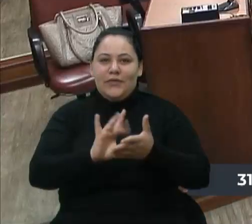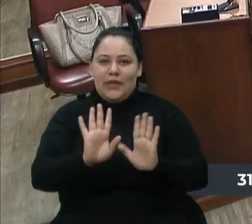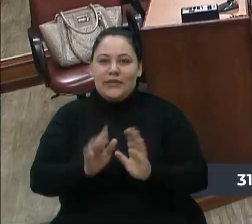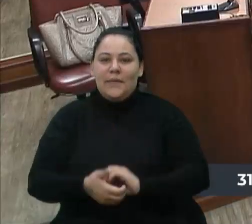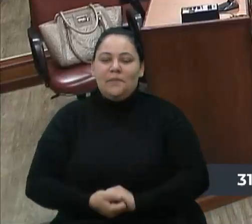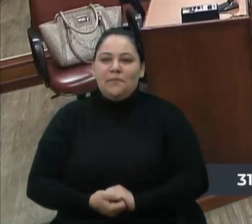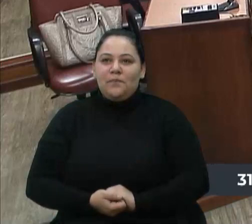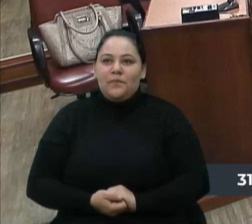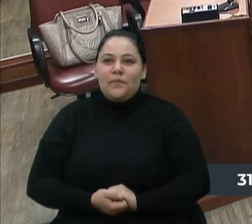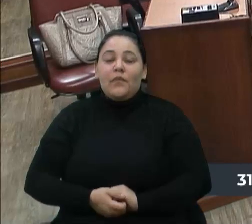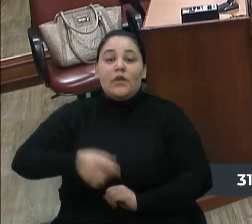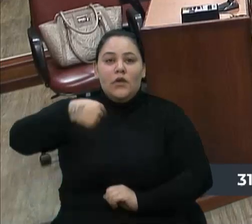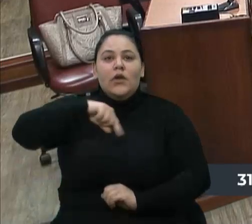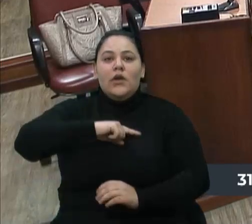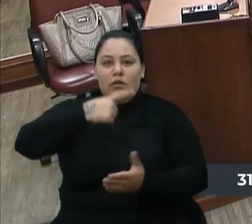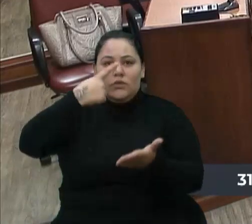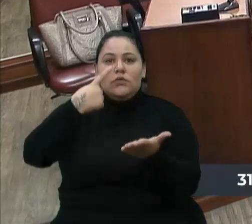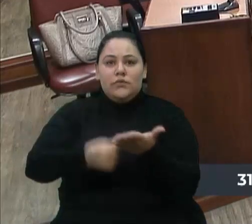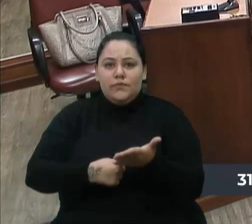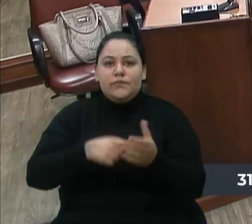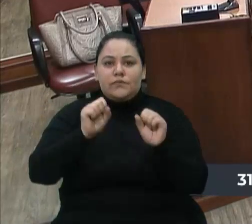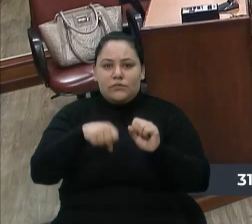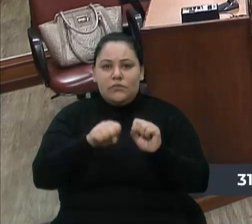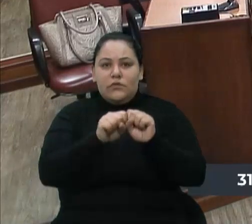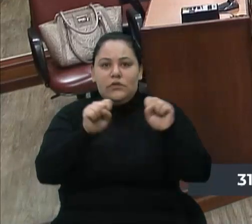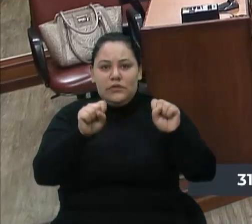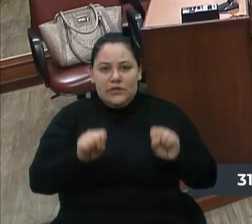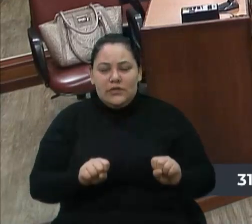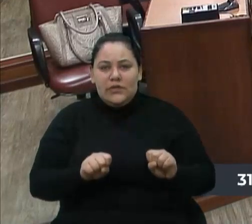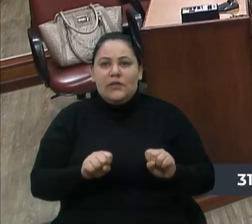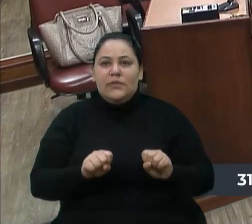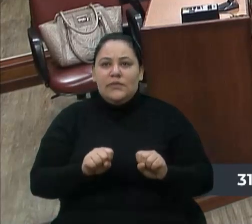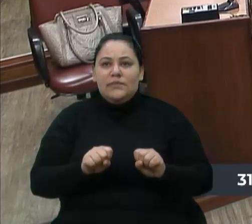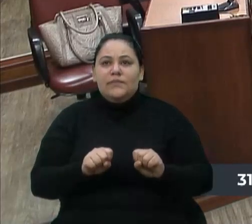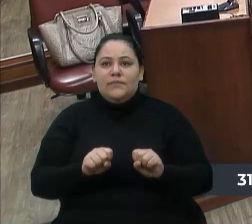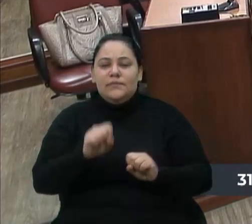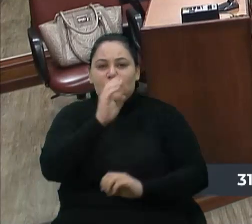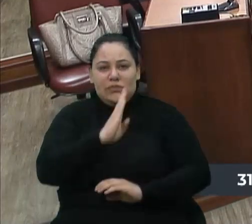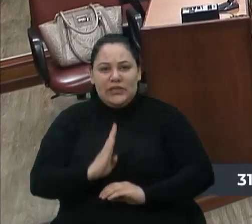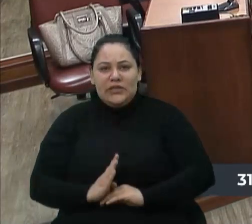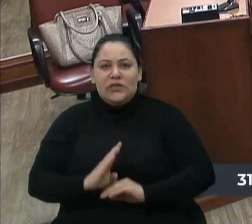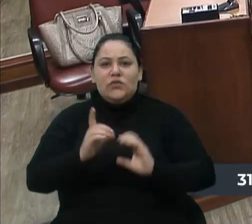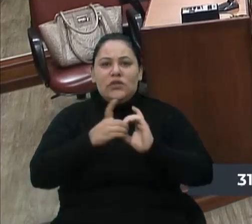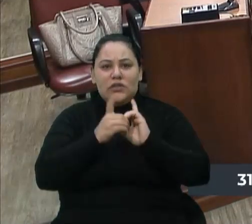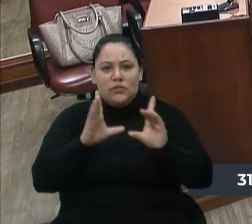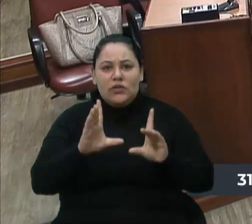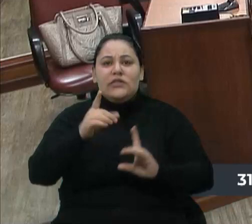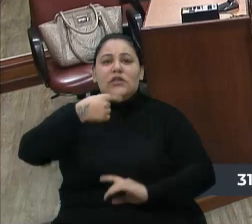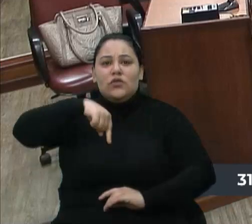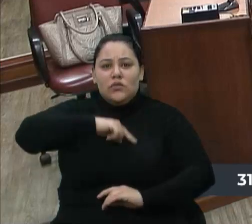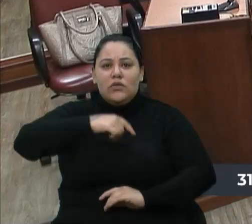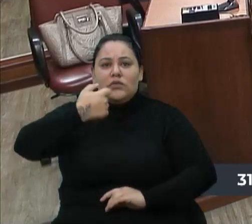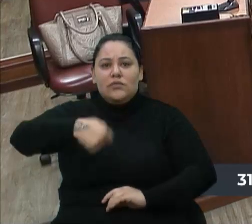é o nosso compromisso com o sistema republicano e com a democracia. Nós temos que